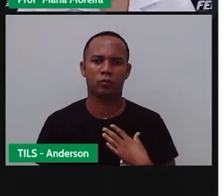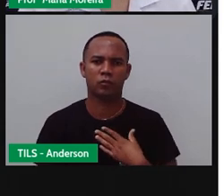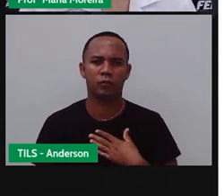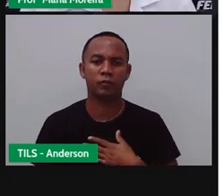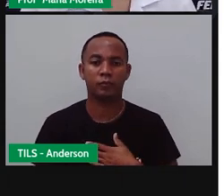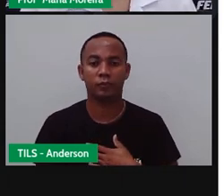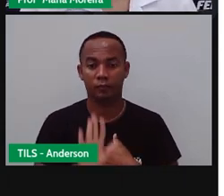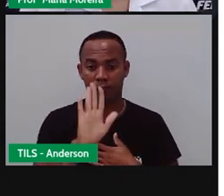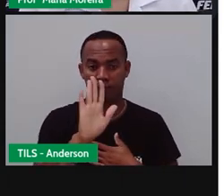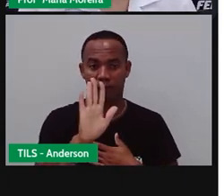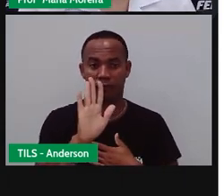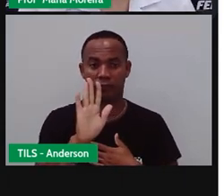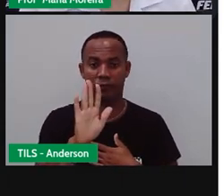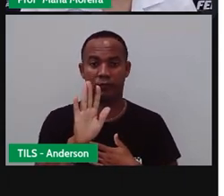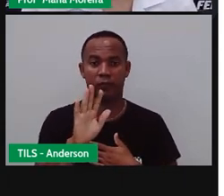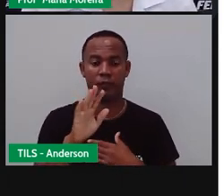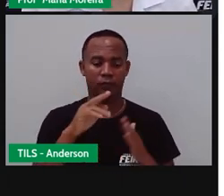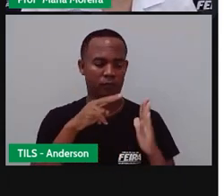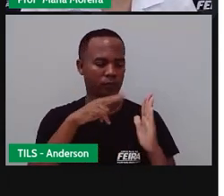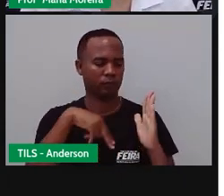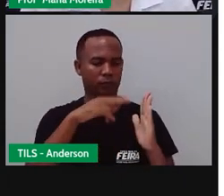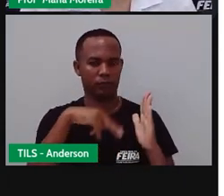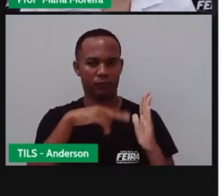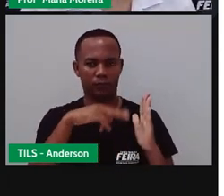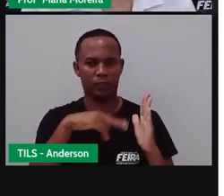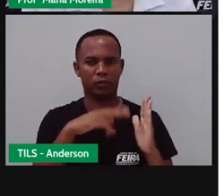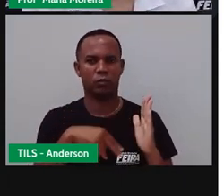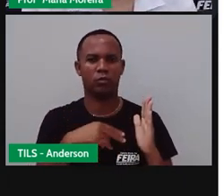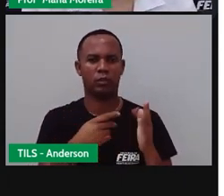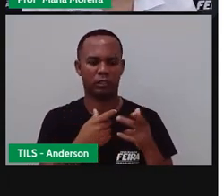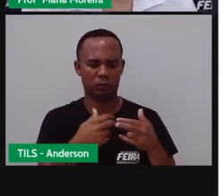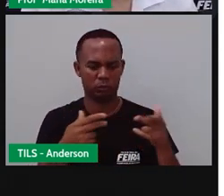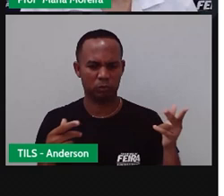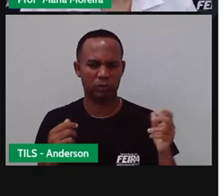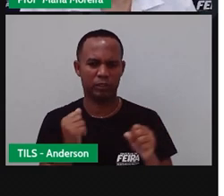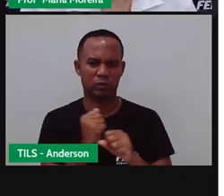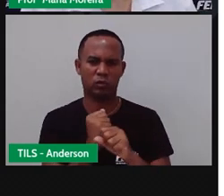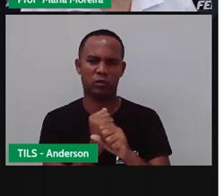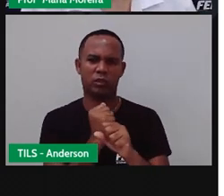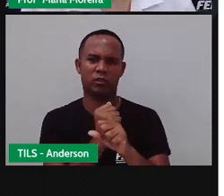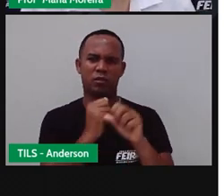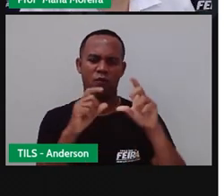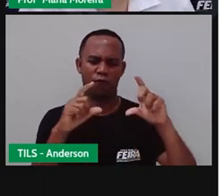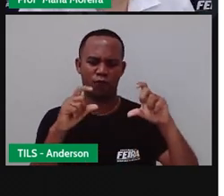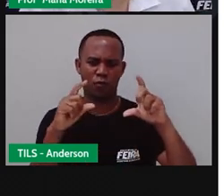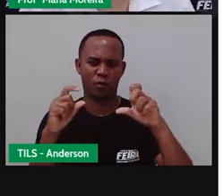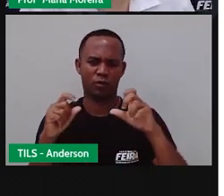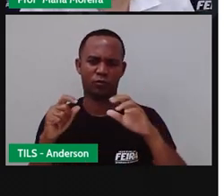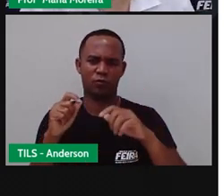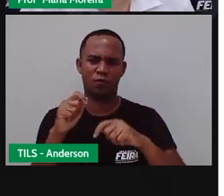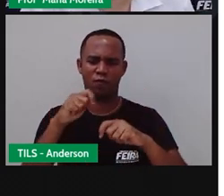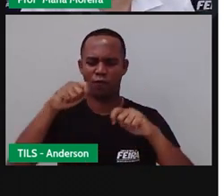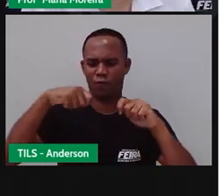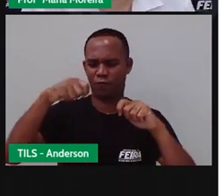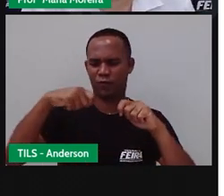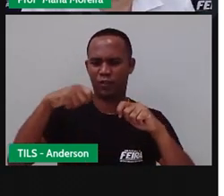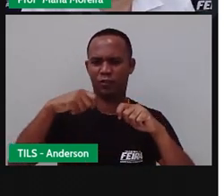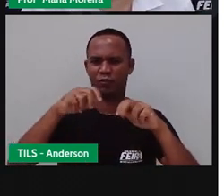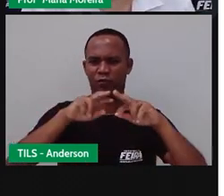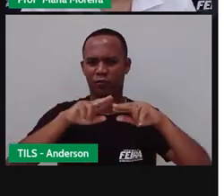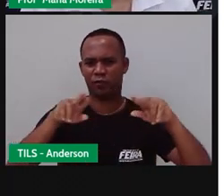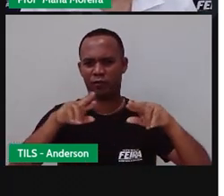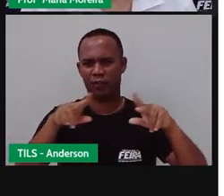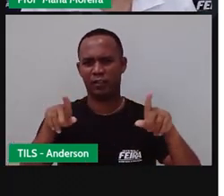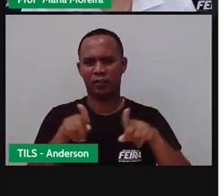Sendo assim, pinturas, esculturas, construções, fotos, vídeos e relatos